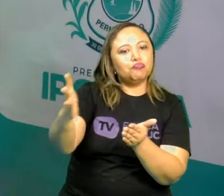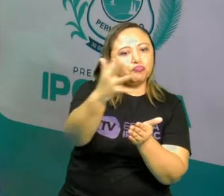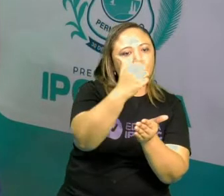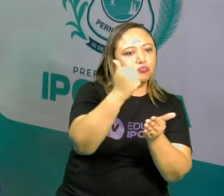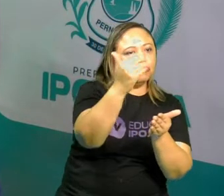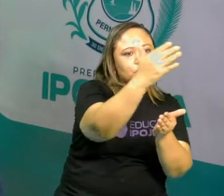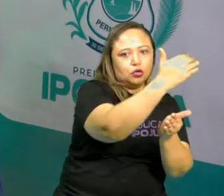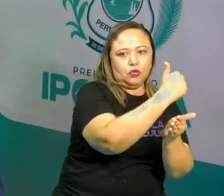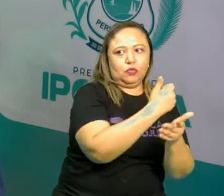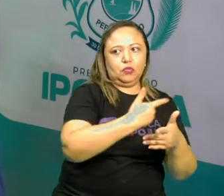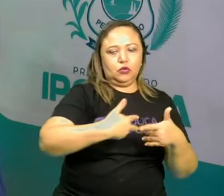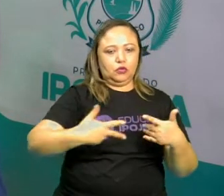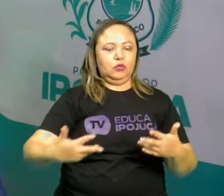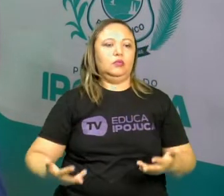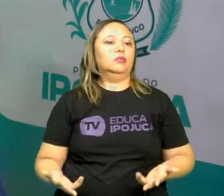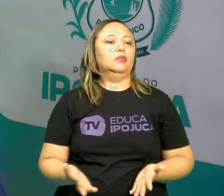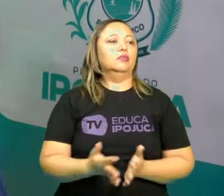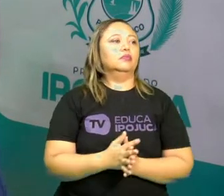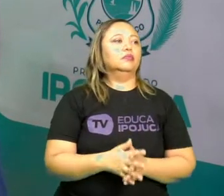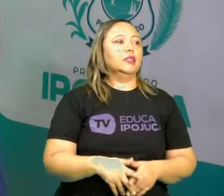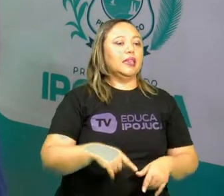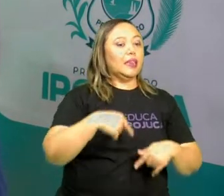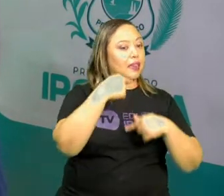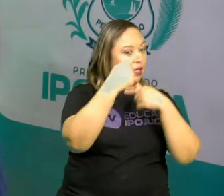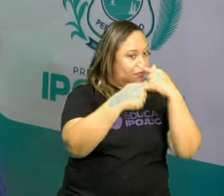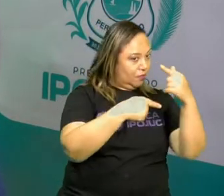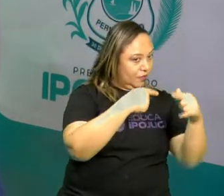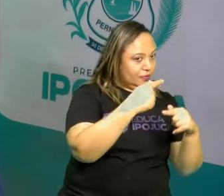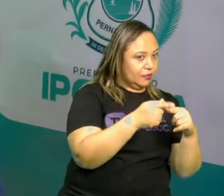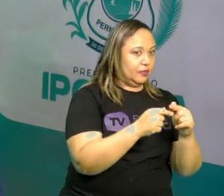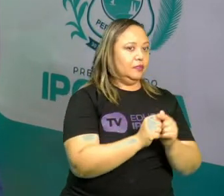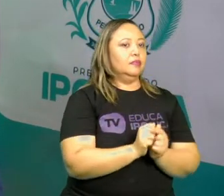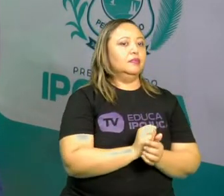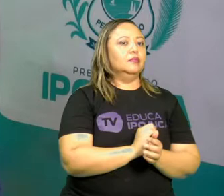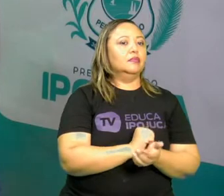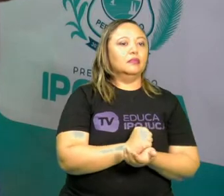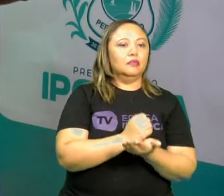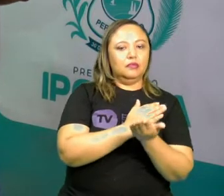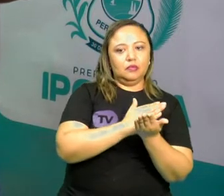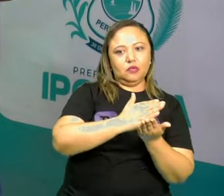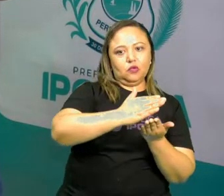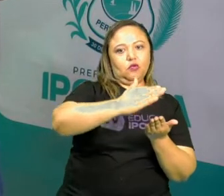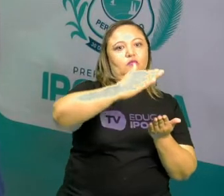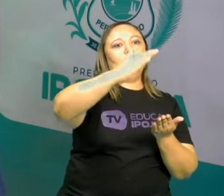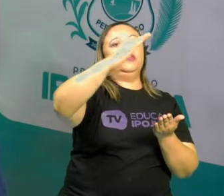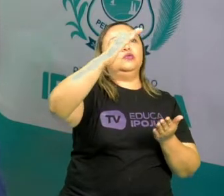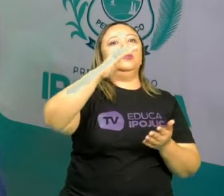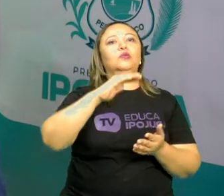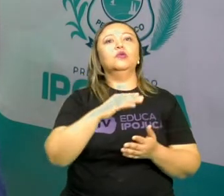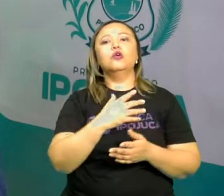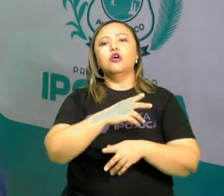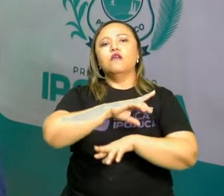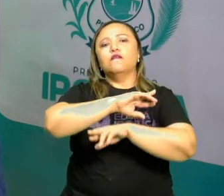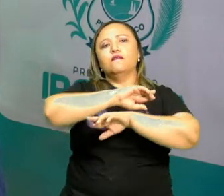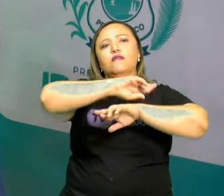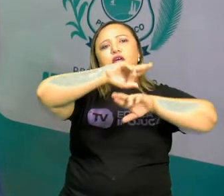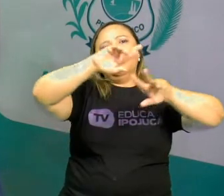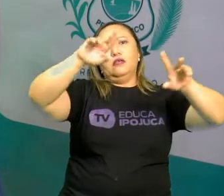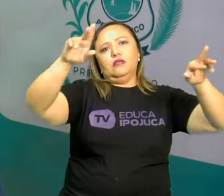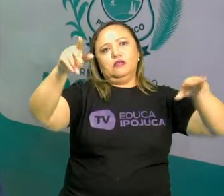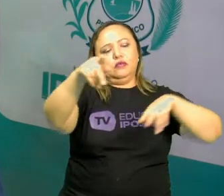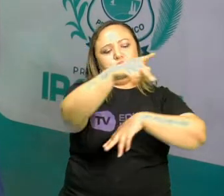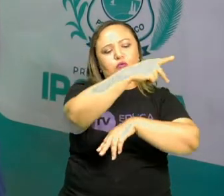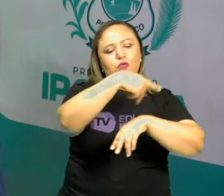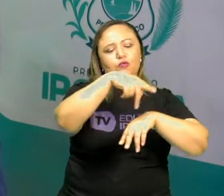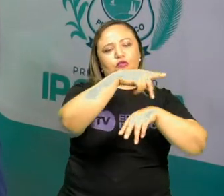e, depois disso, se deu início às grandes navegações para a conquista